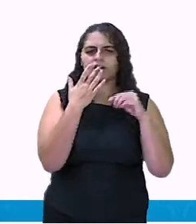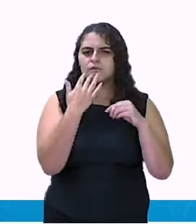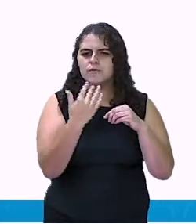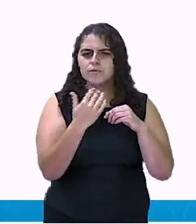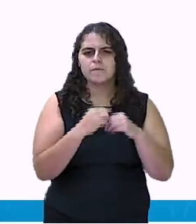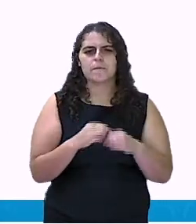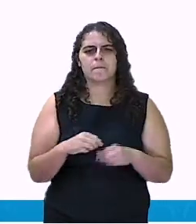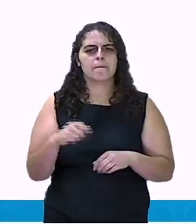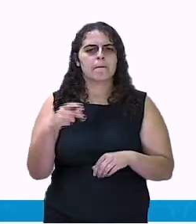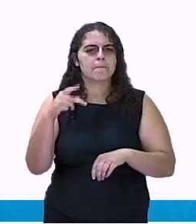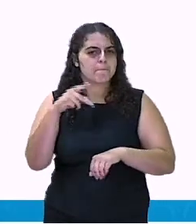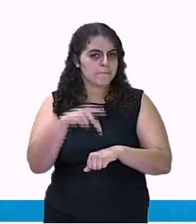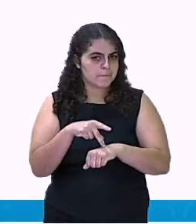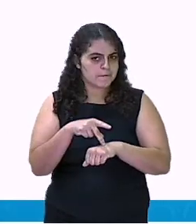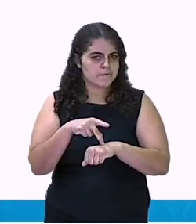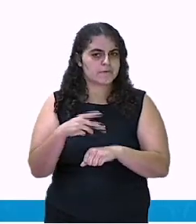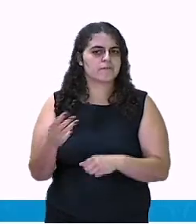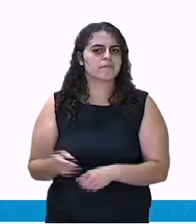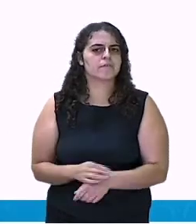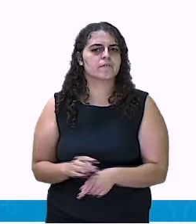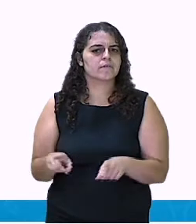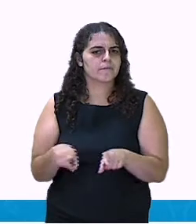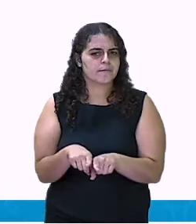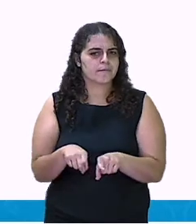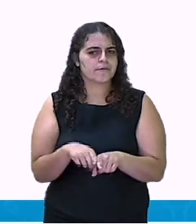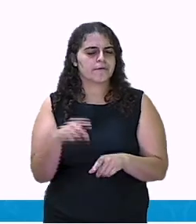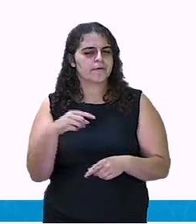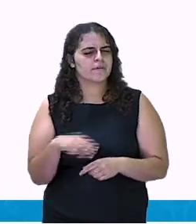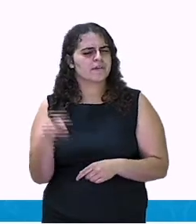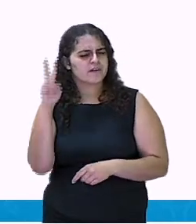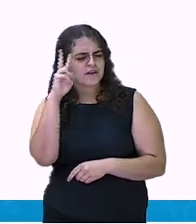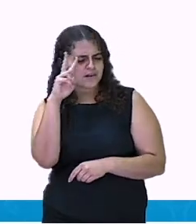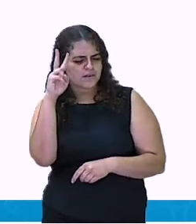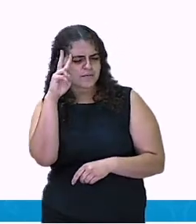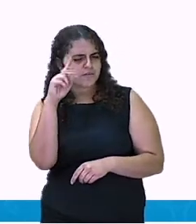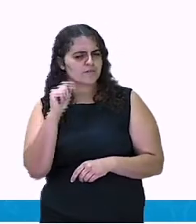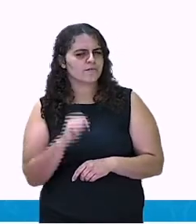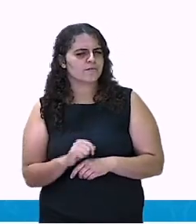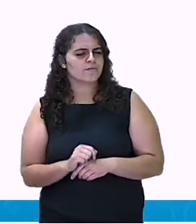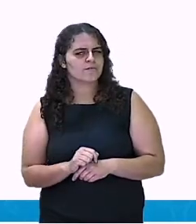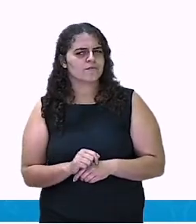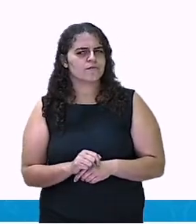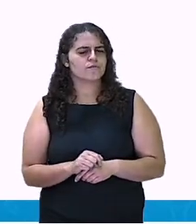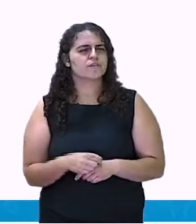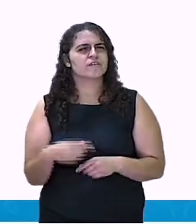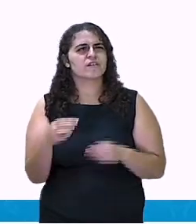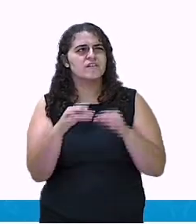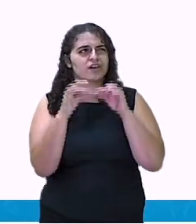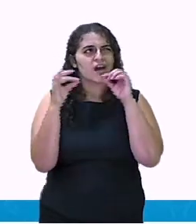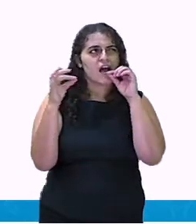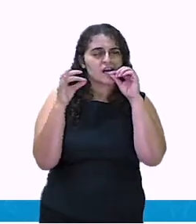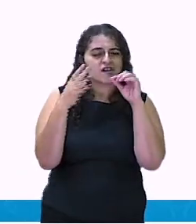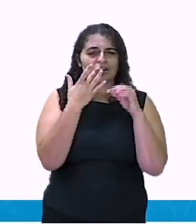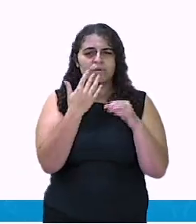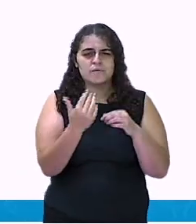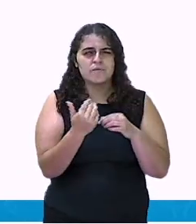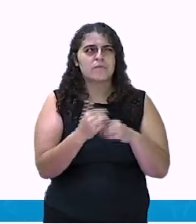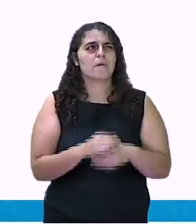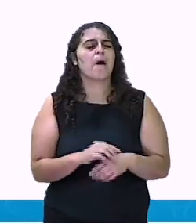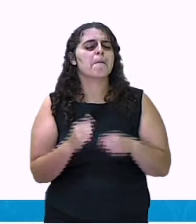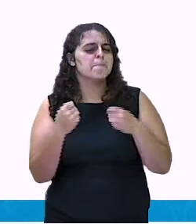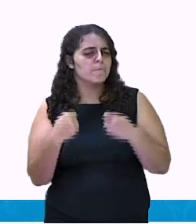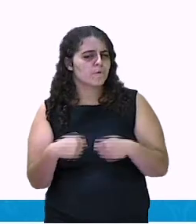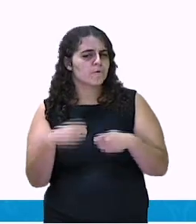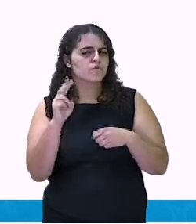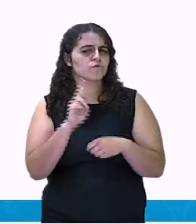pedrinha ou tampinha. Lembre-se que você, se você não tiver durex colorido, você pode arrumar outra